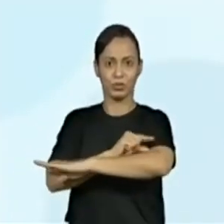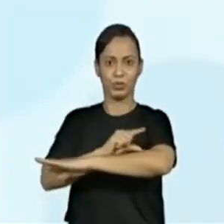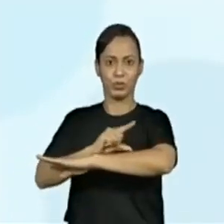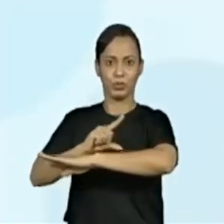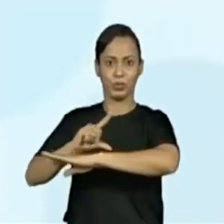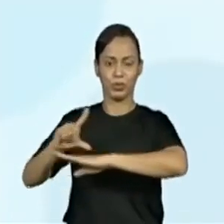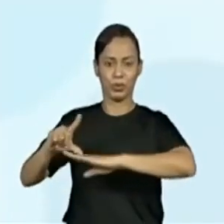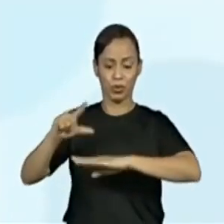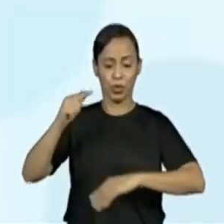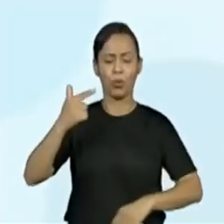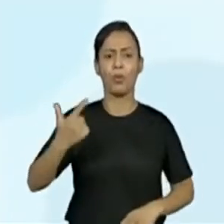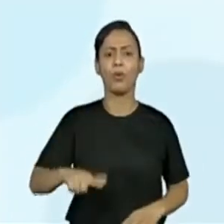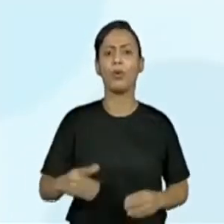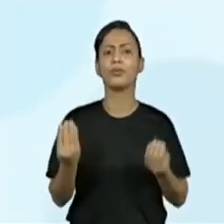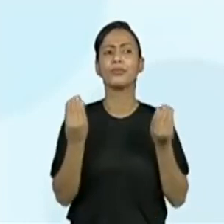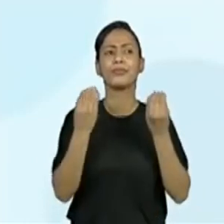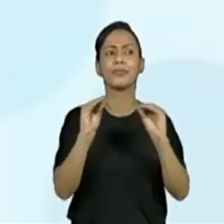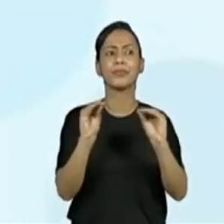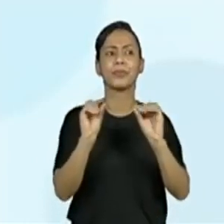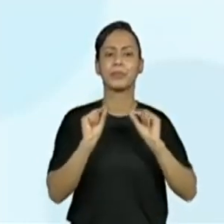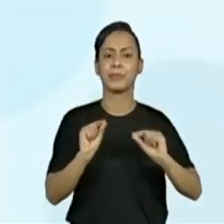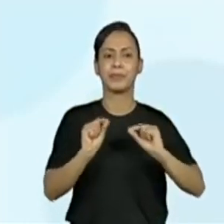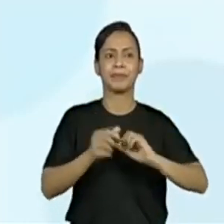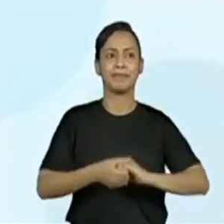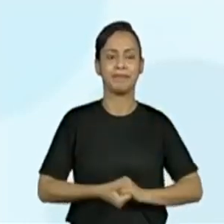Mais alguma coisa que eu posso considerar?